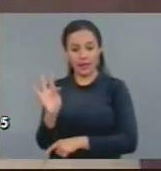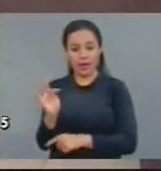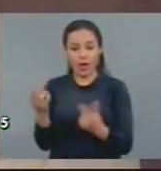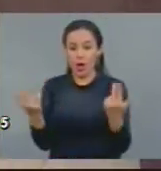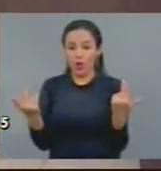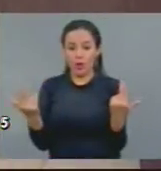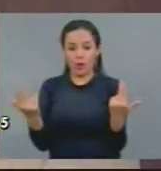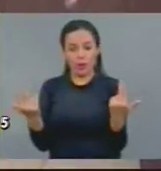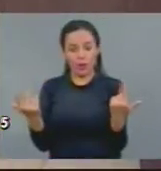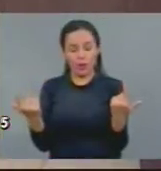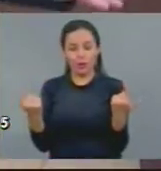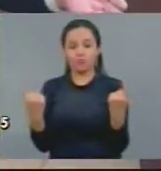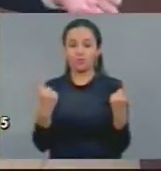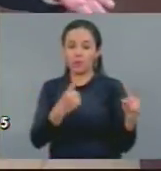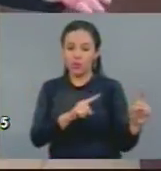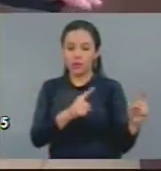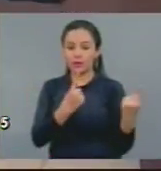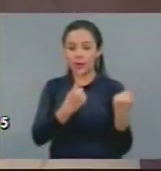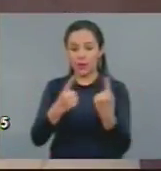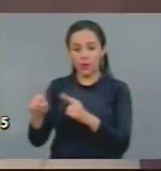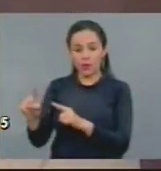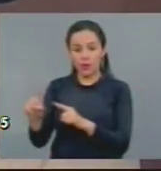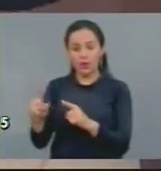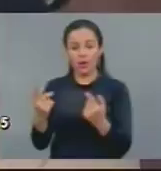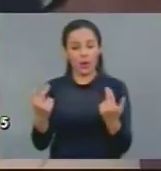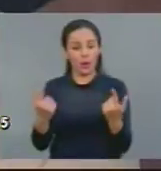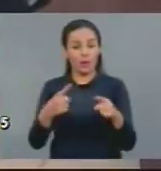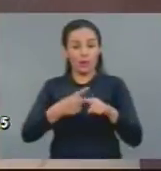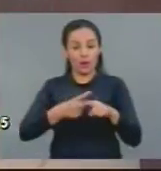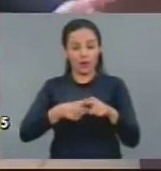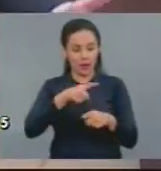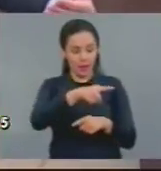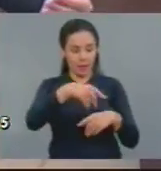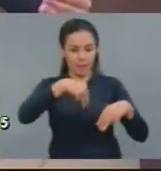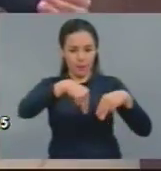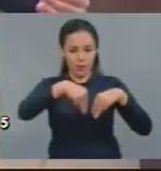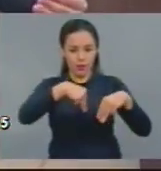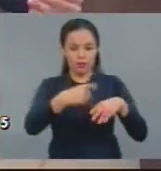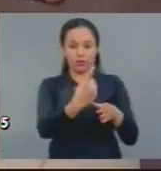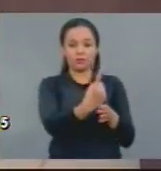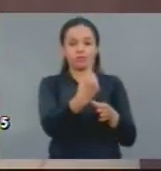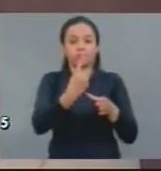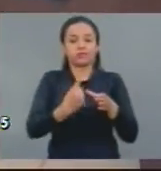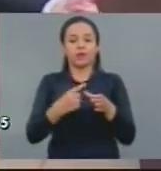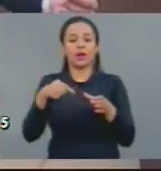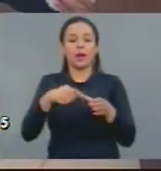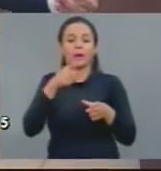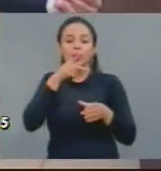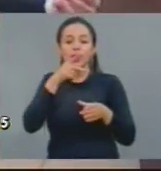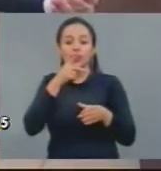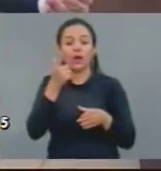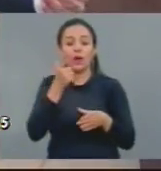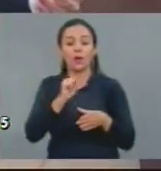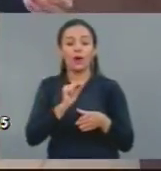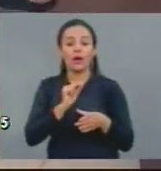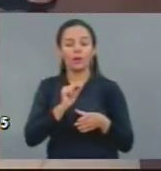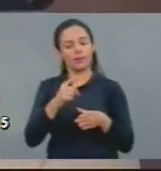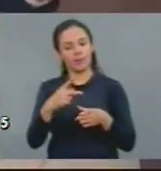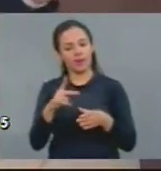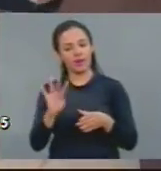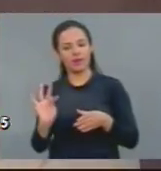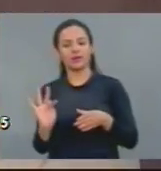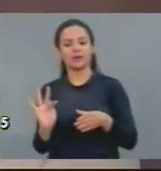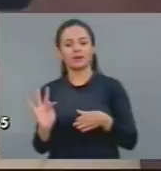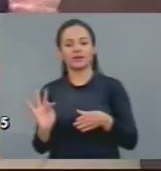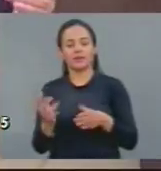ministro, ele é ministro de um governo. Portanto, nós somos contra esses ajustes fiscais, contra essa lógica de